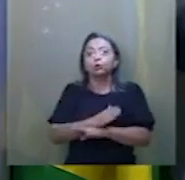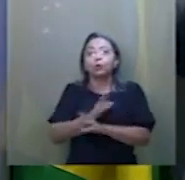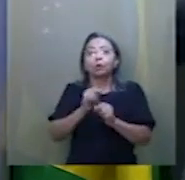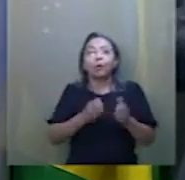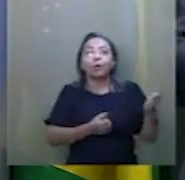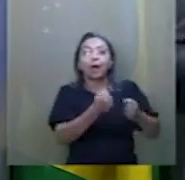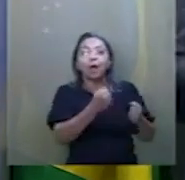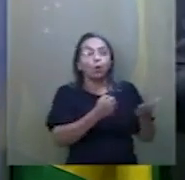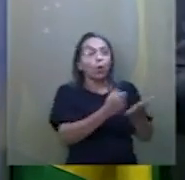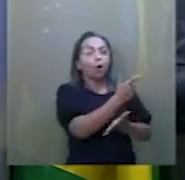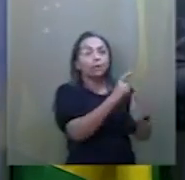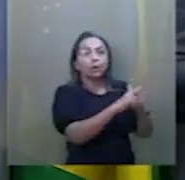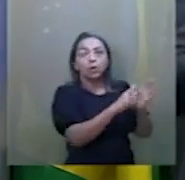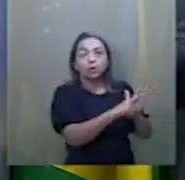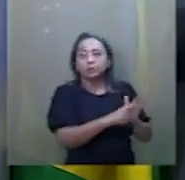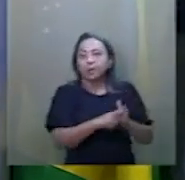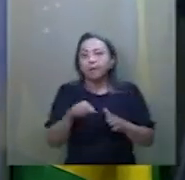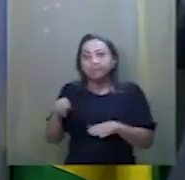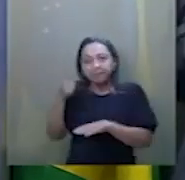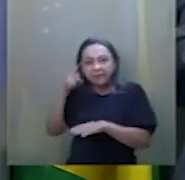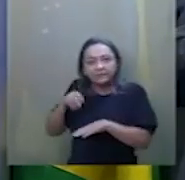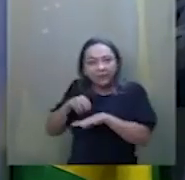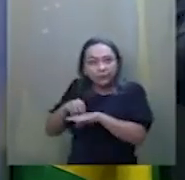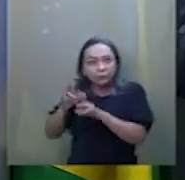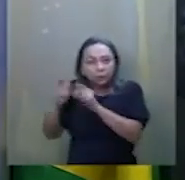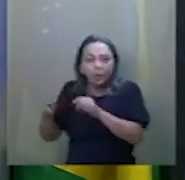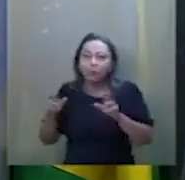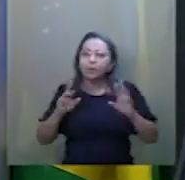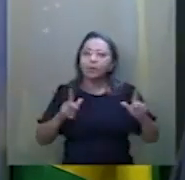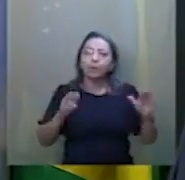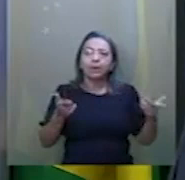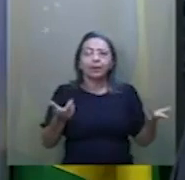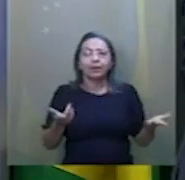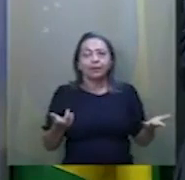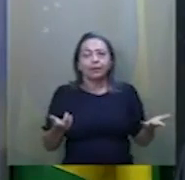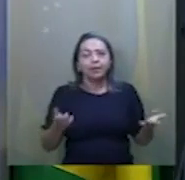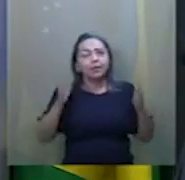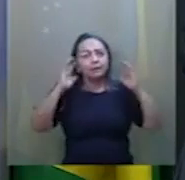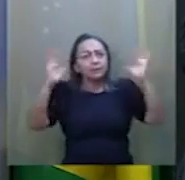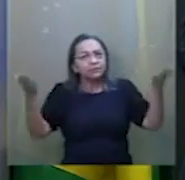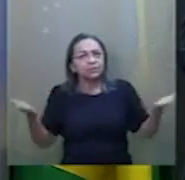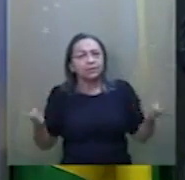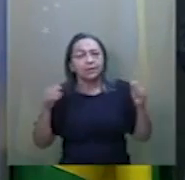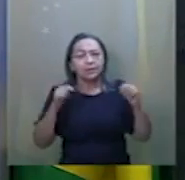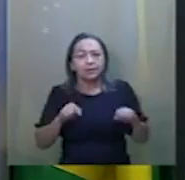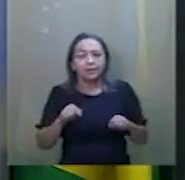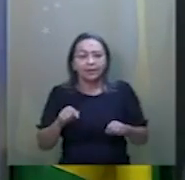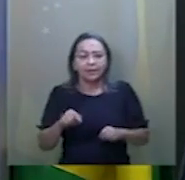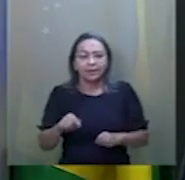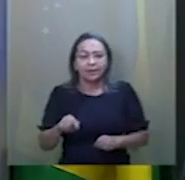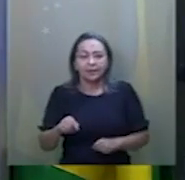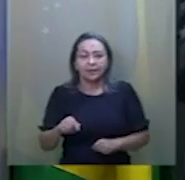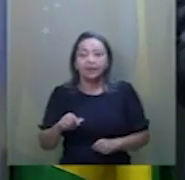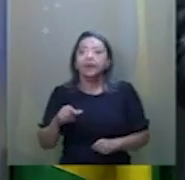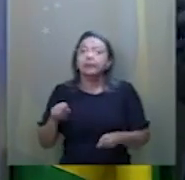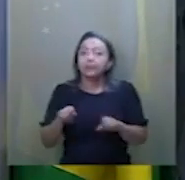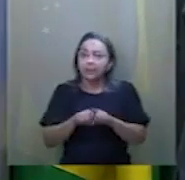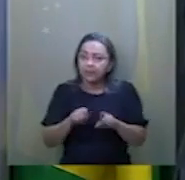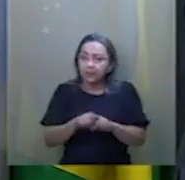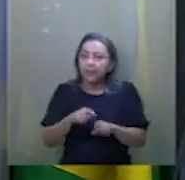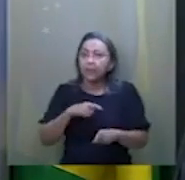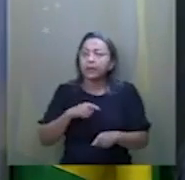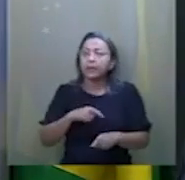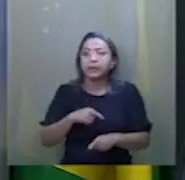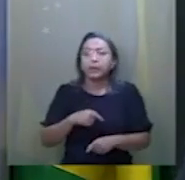Às vezes um carro não tem, não acha, está na fila de espera. Imagina um ferry boat. E lá tem o boqueirão, que o